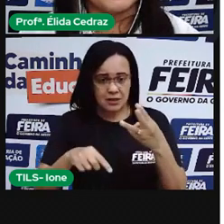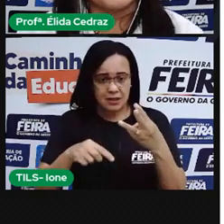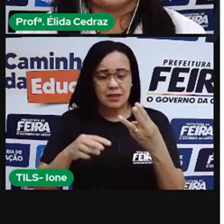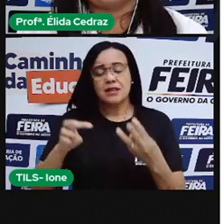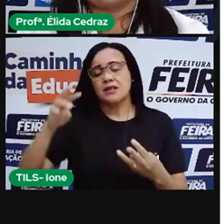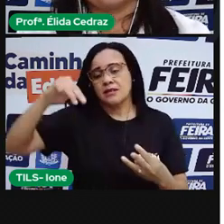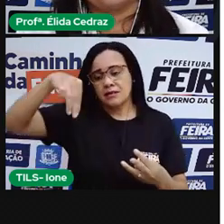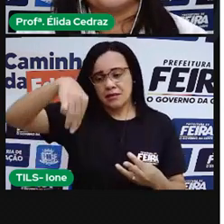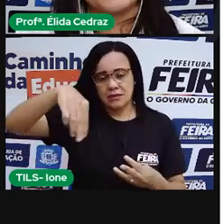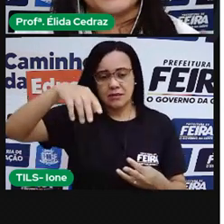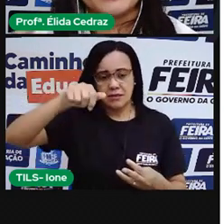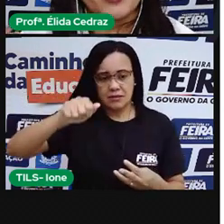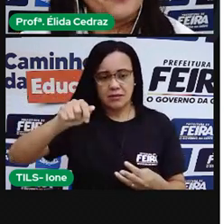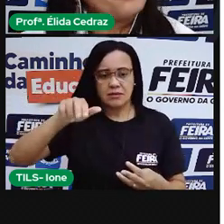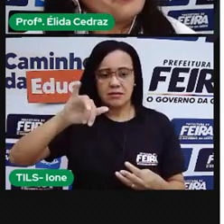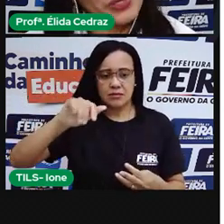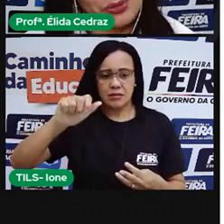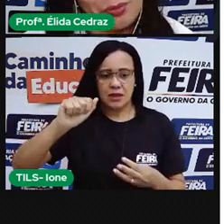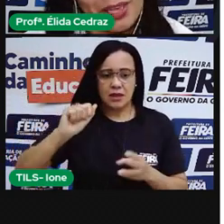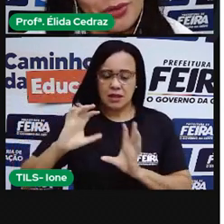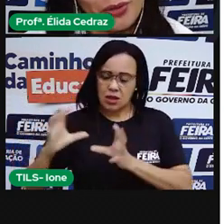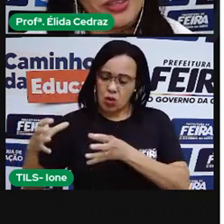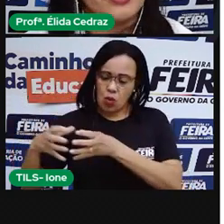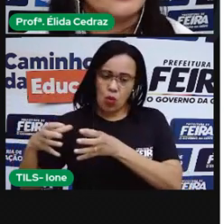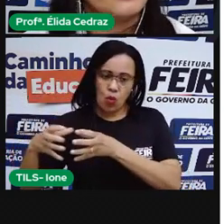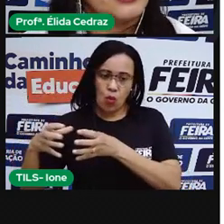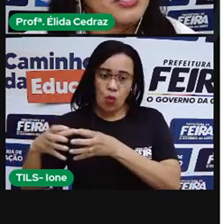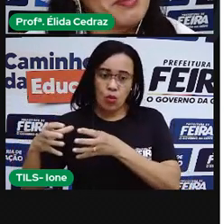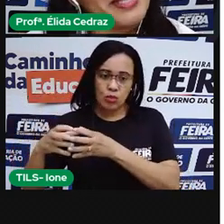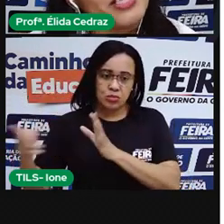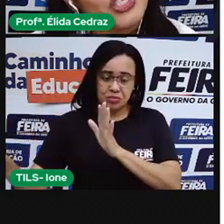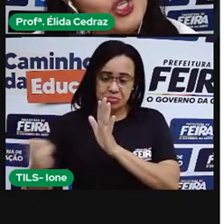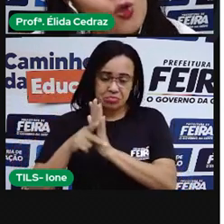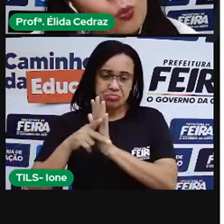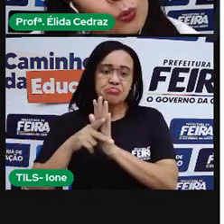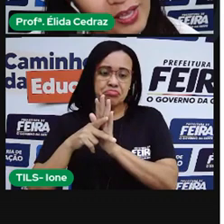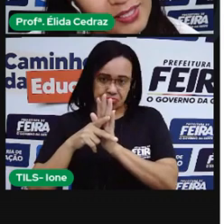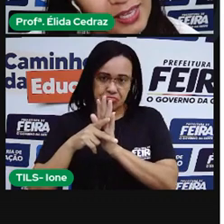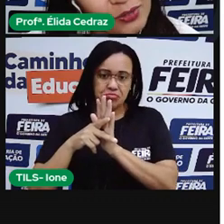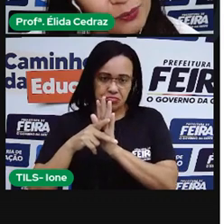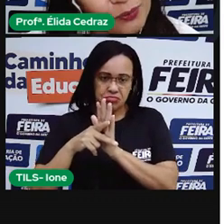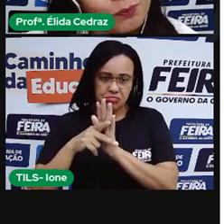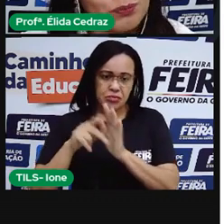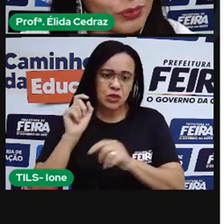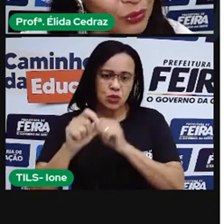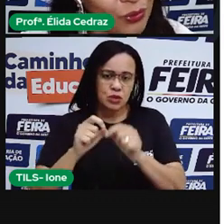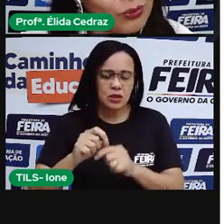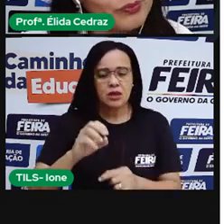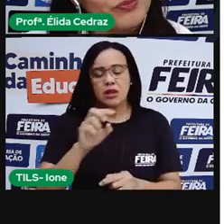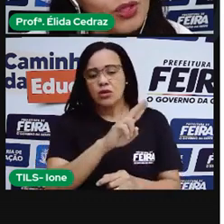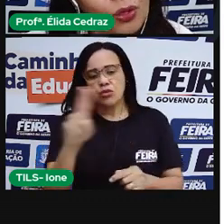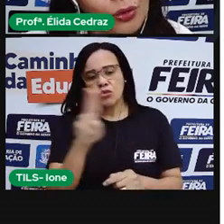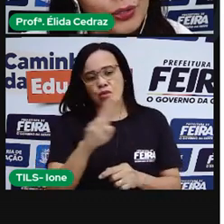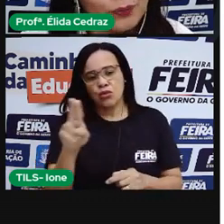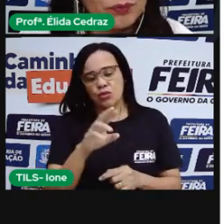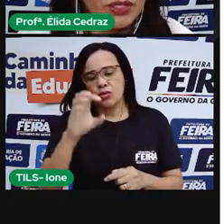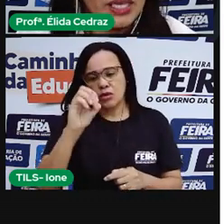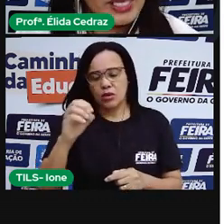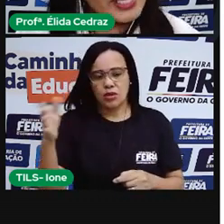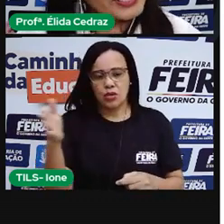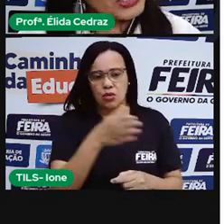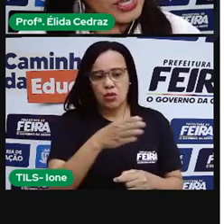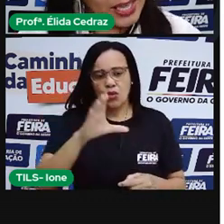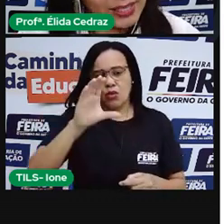parte de uma constelação muito maior, chamada de O Caçador ou Órion.